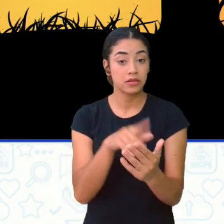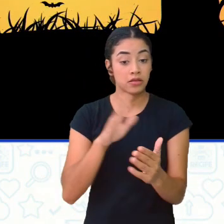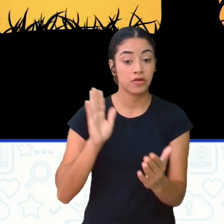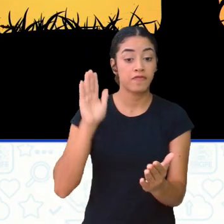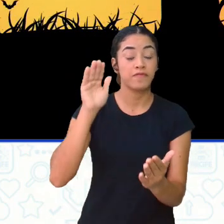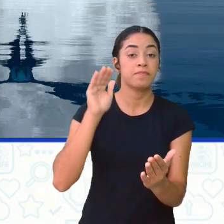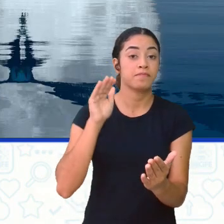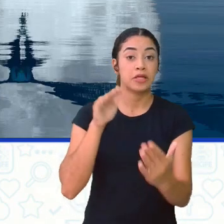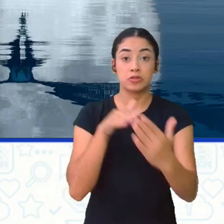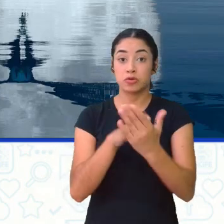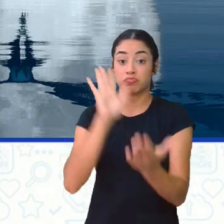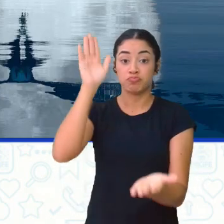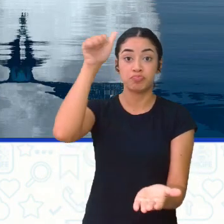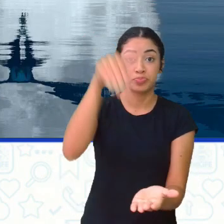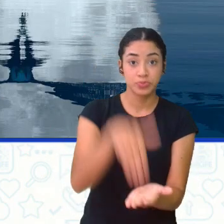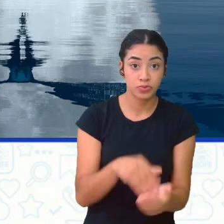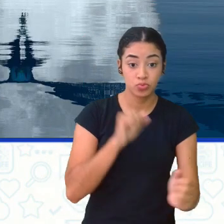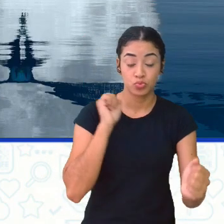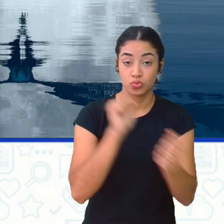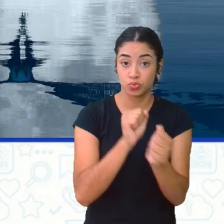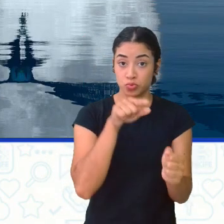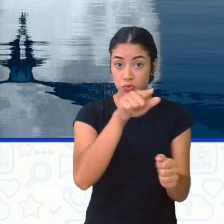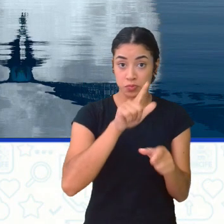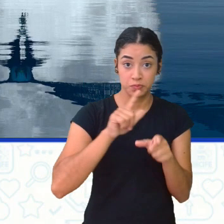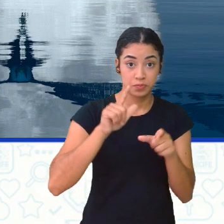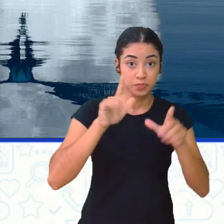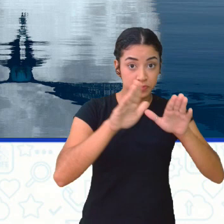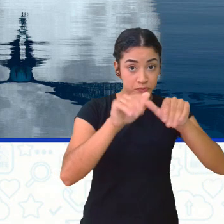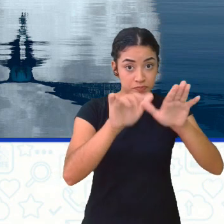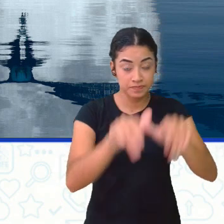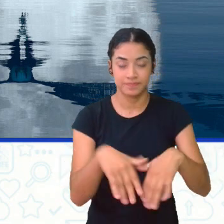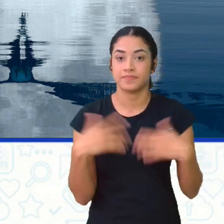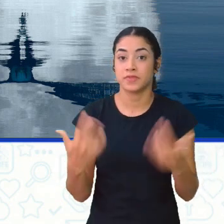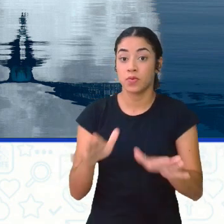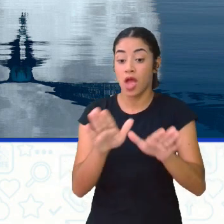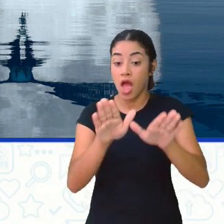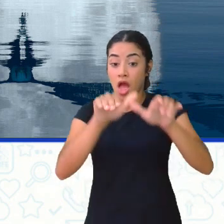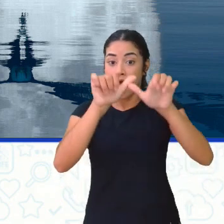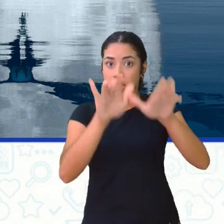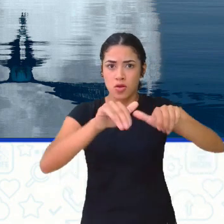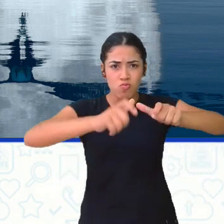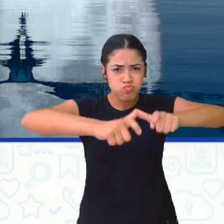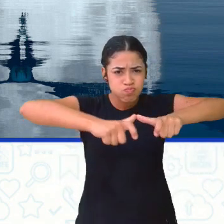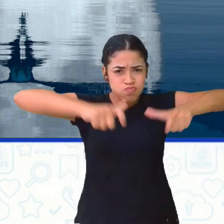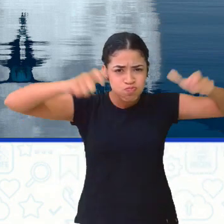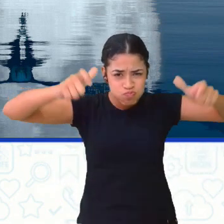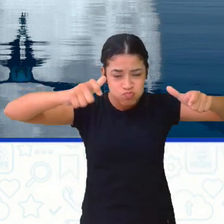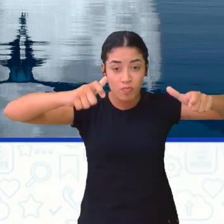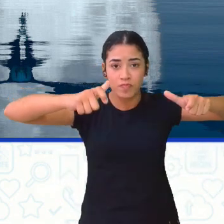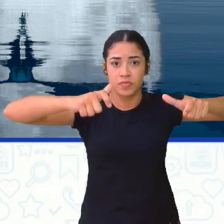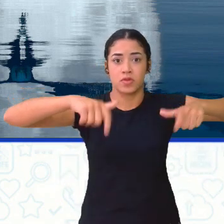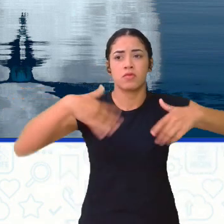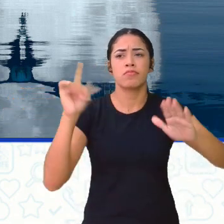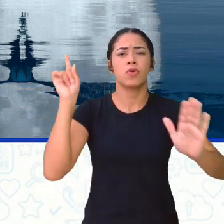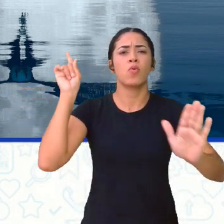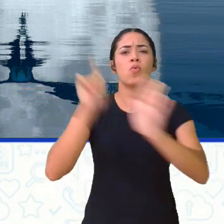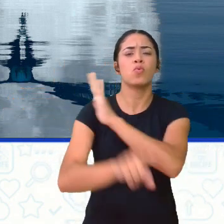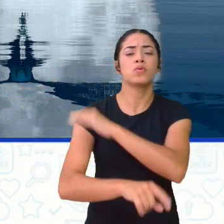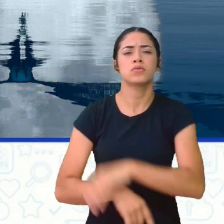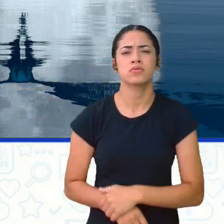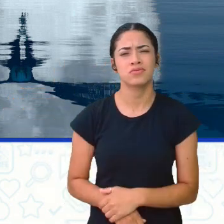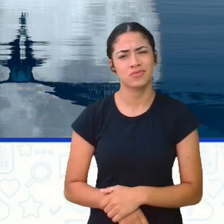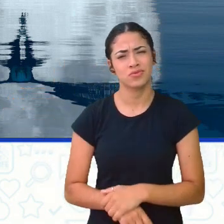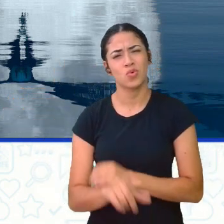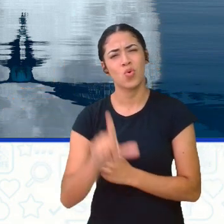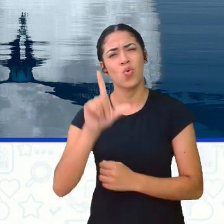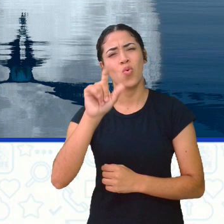as aves? Vamos tentar descobrir? Uma águia gigantesca, ao ver aquele rato com asas, perguntou Mas